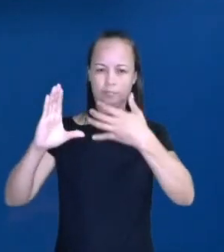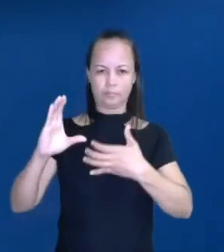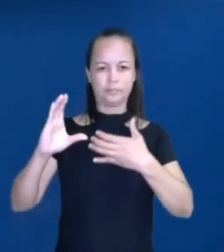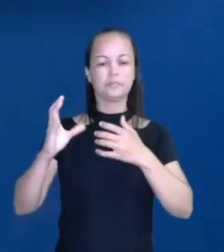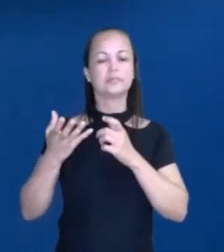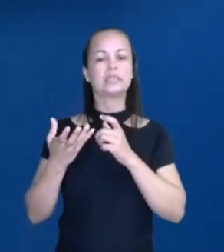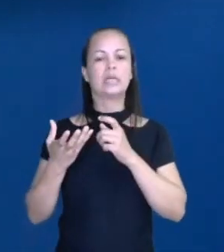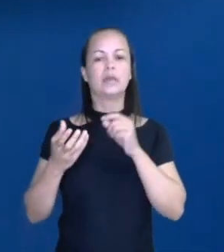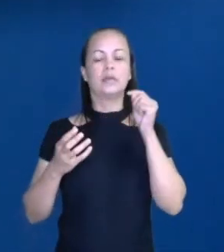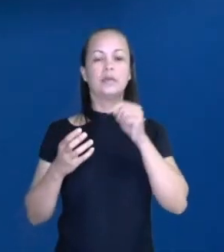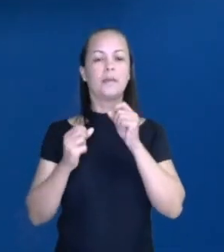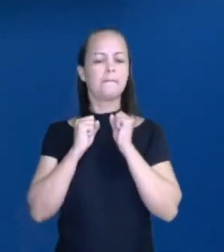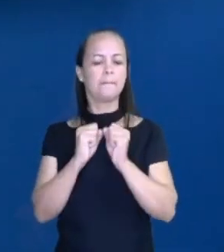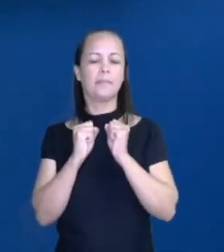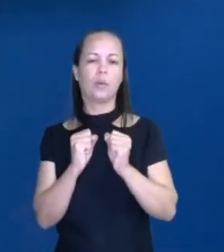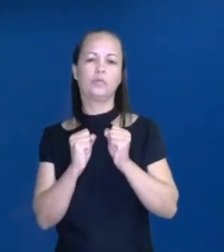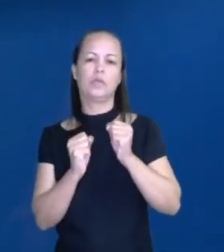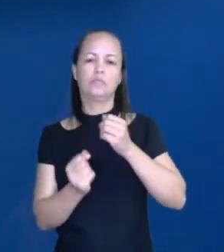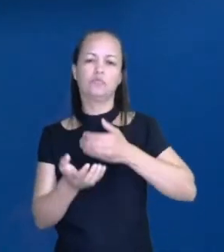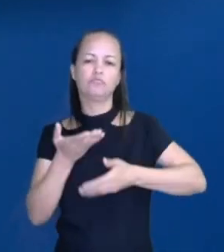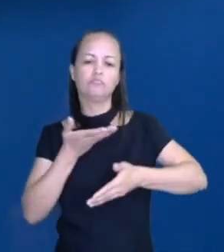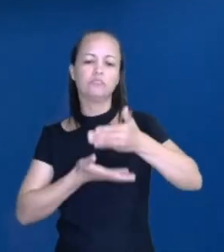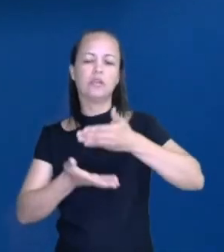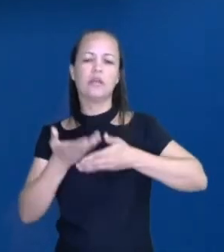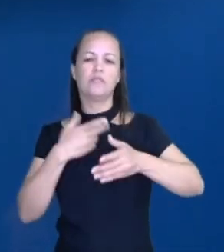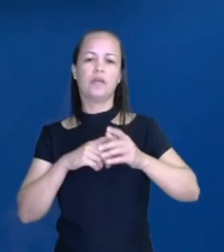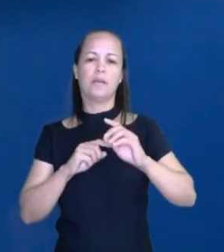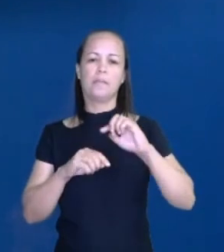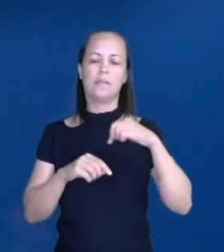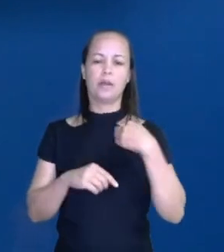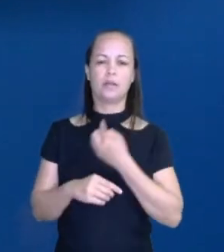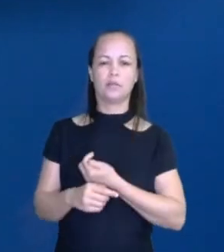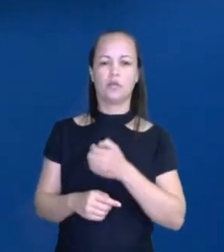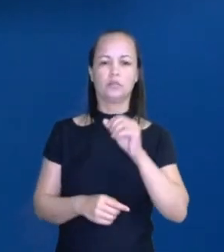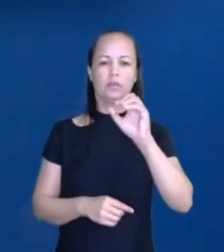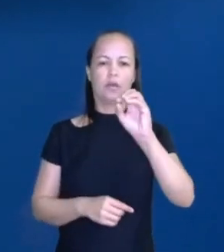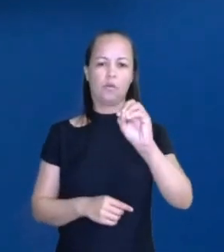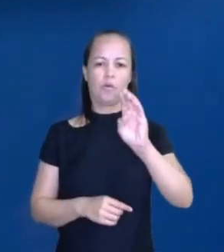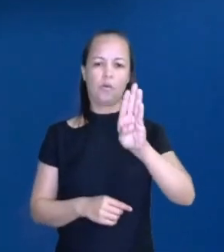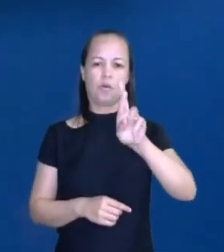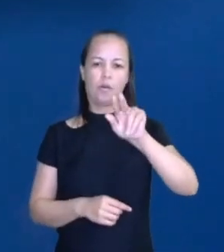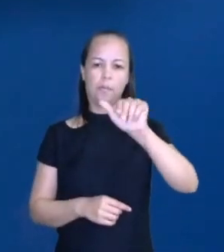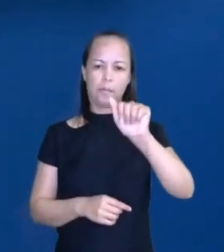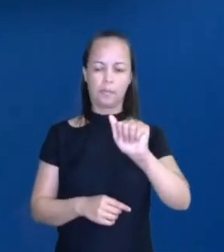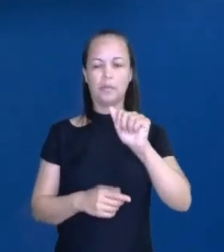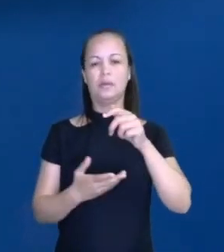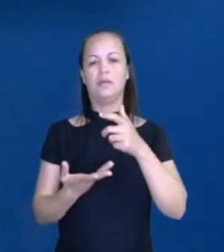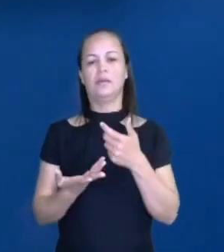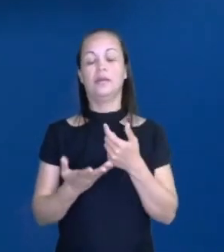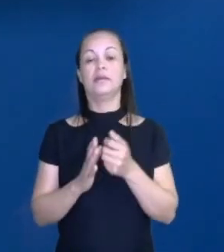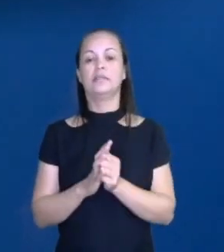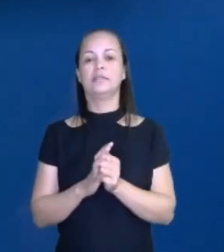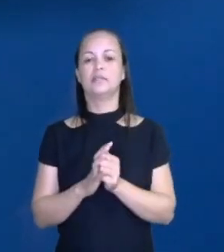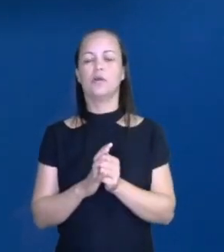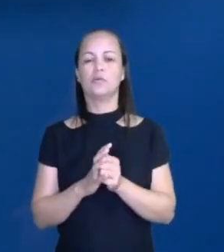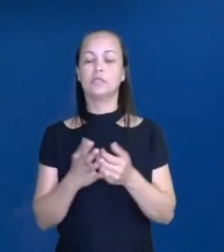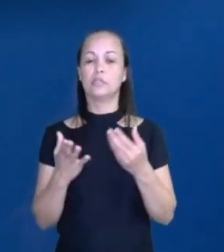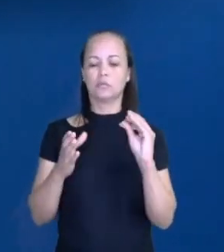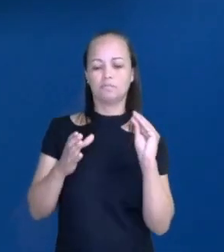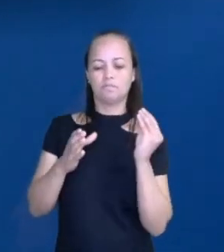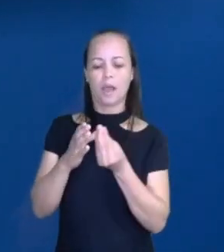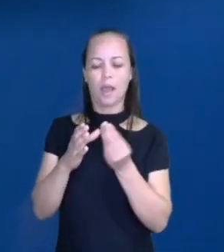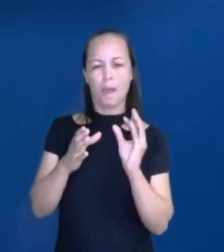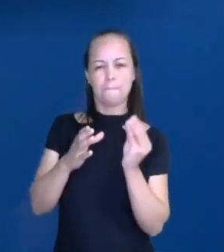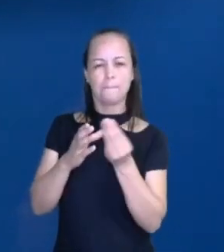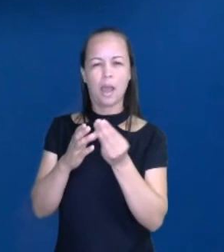que nós podemos levar para a nossa obra. Se a gente começa agora a colocar essas